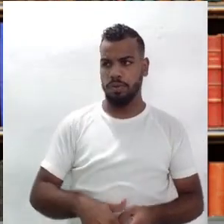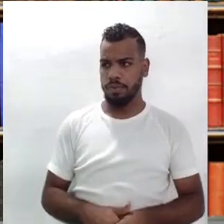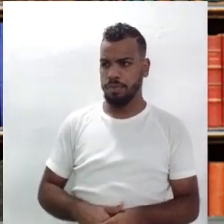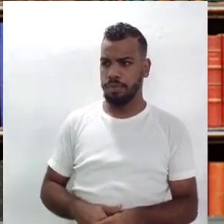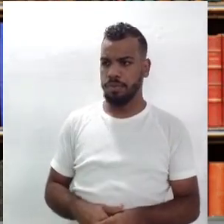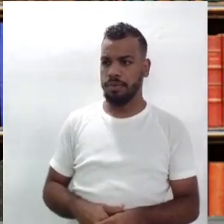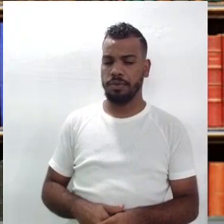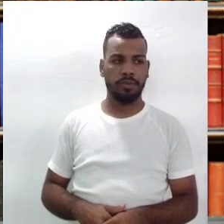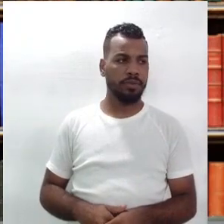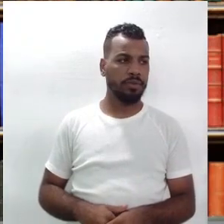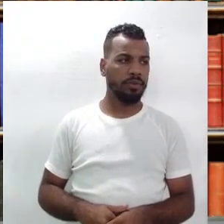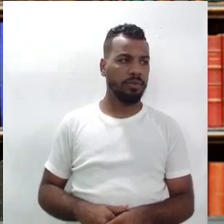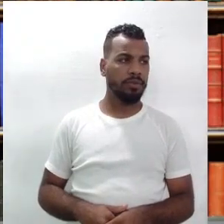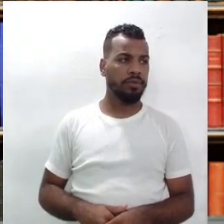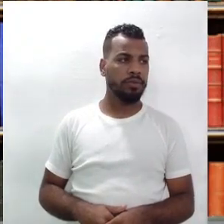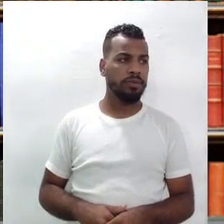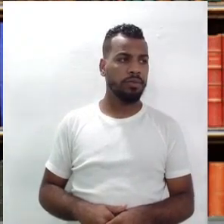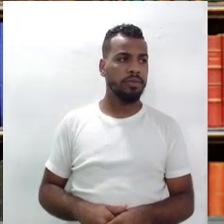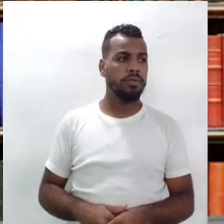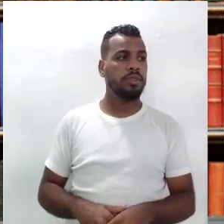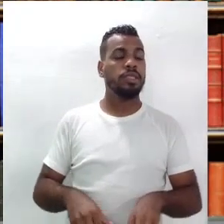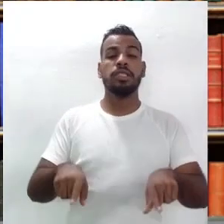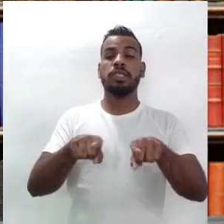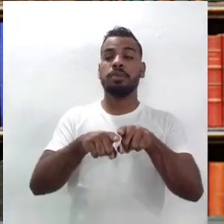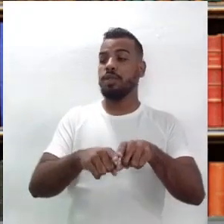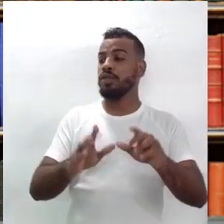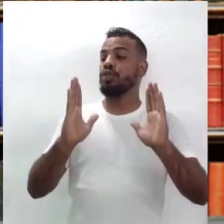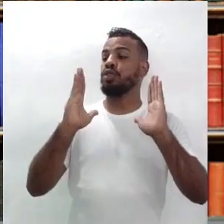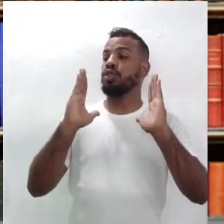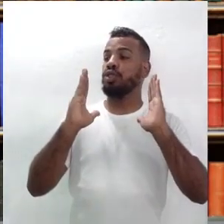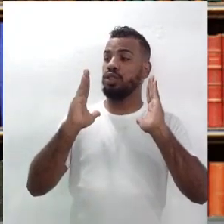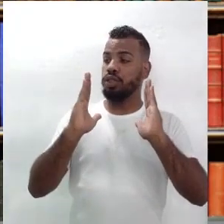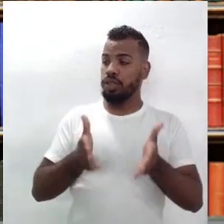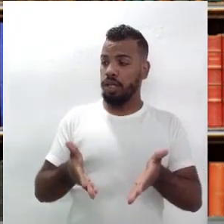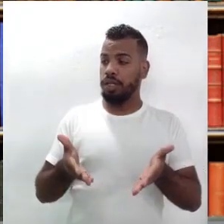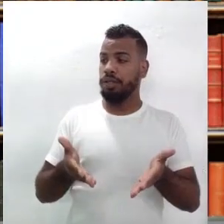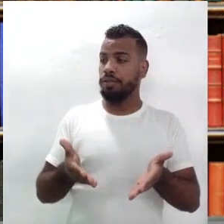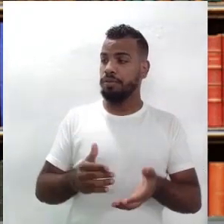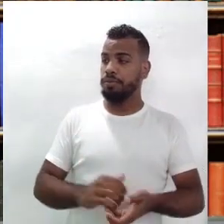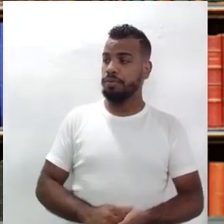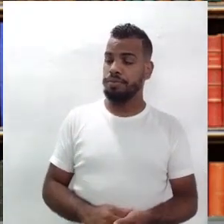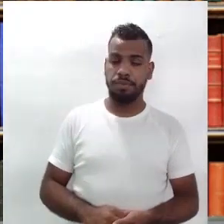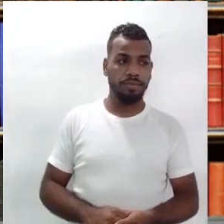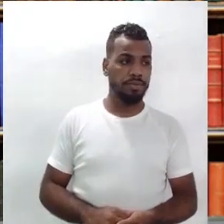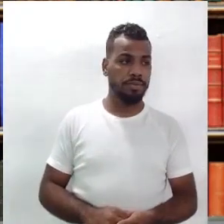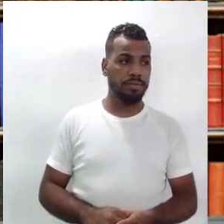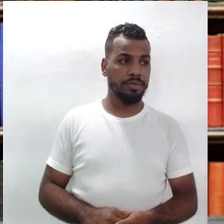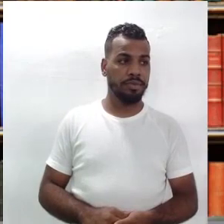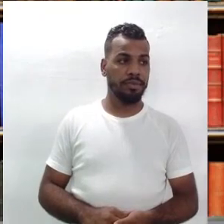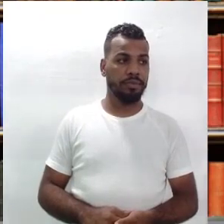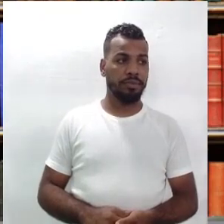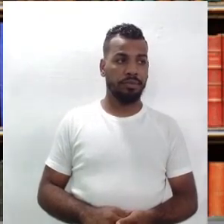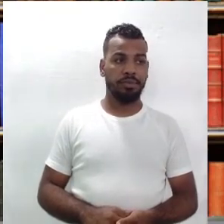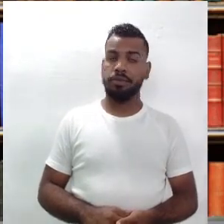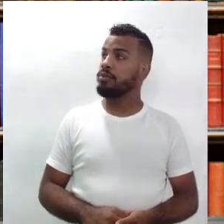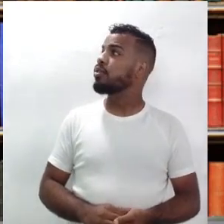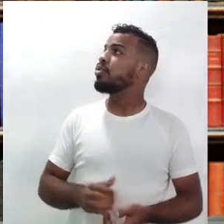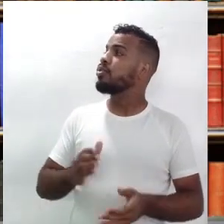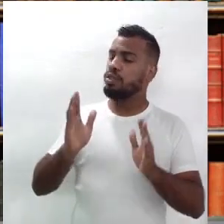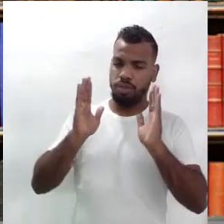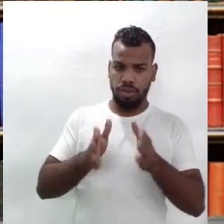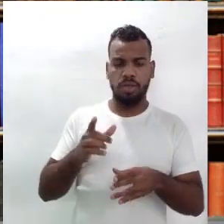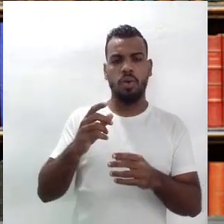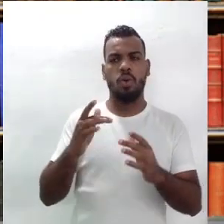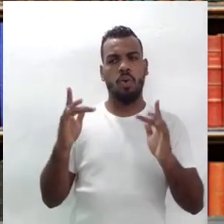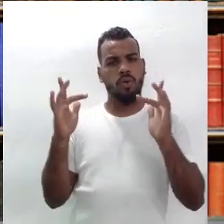além disso, havia já, digamos, um fervilhar de contato de